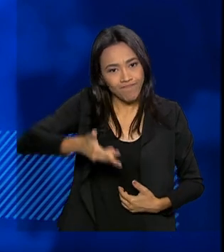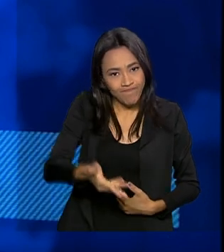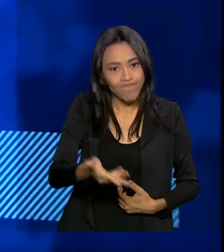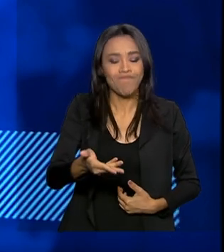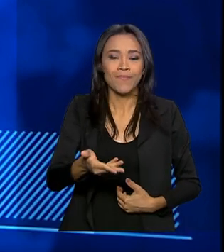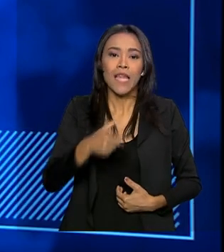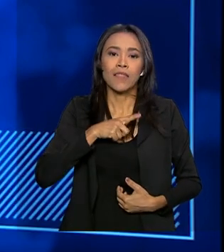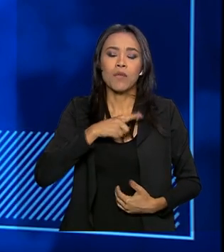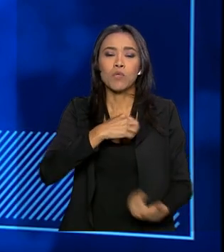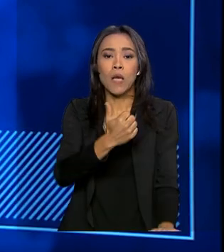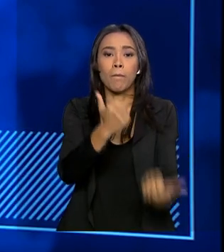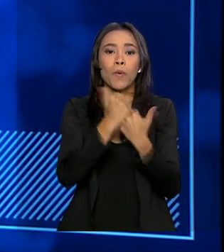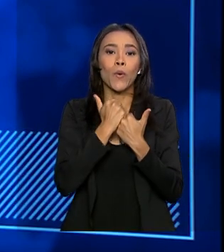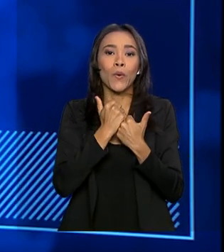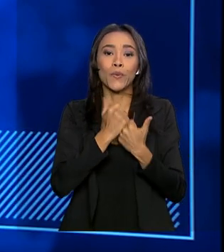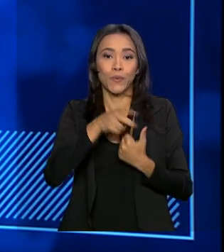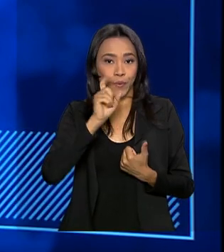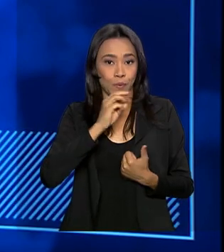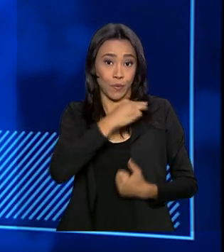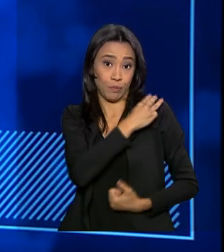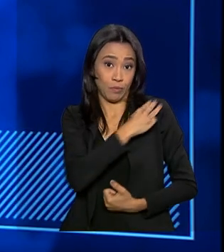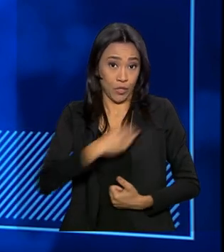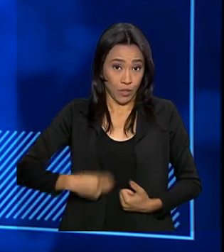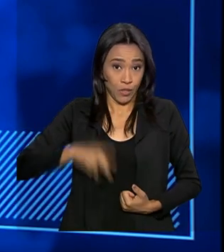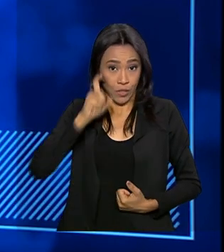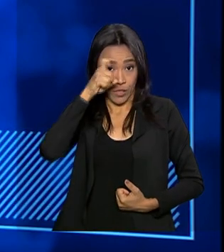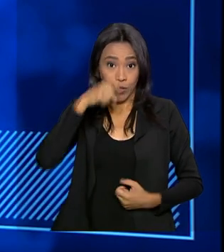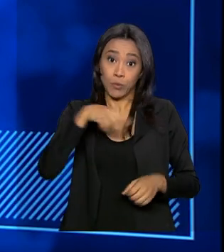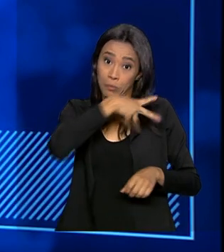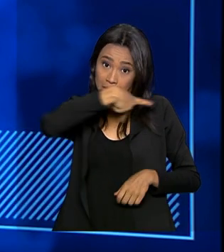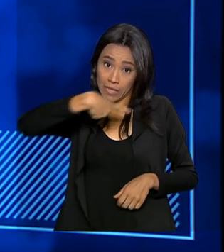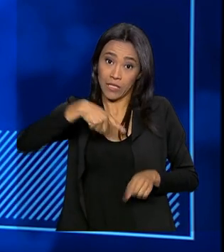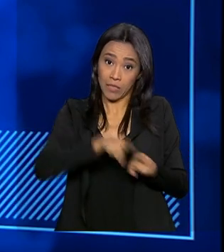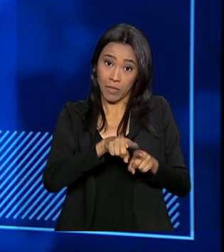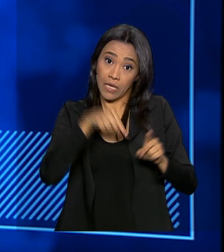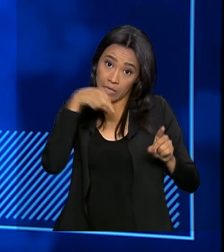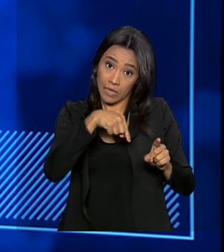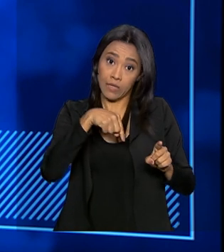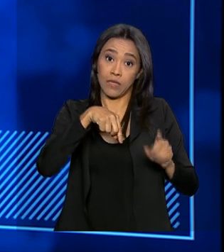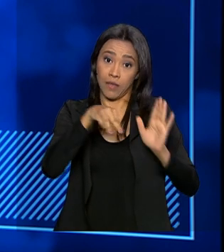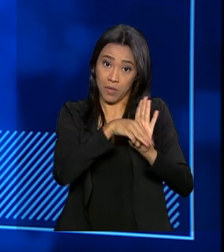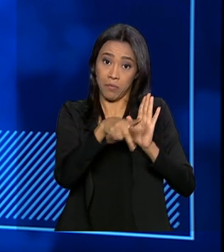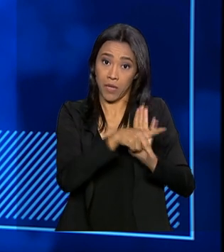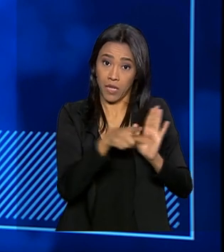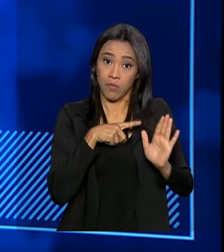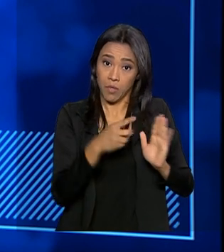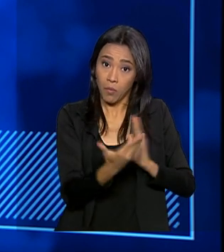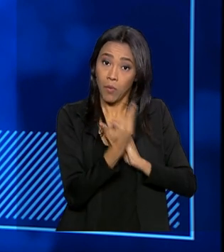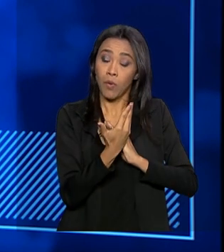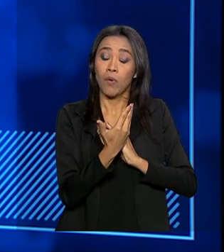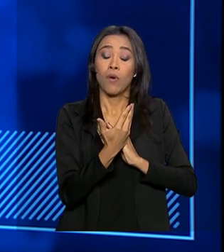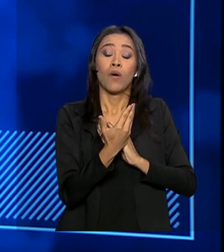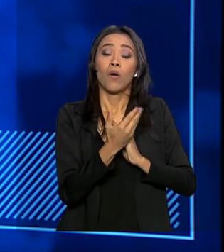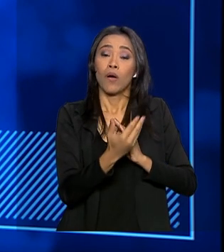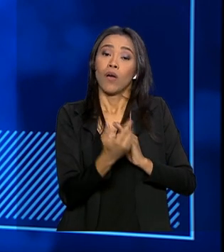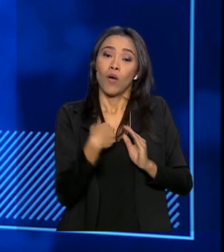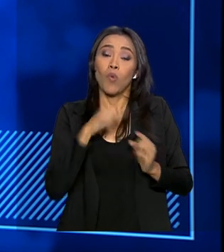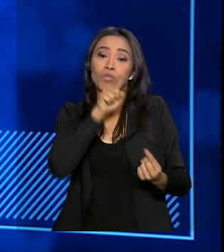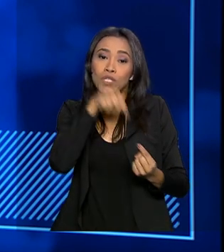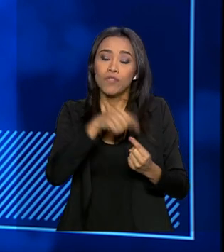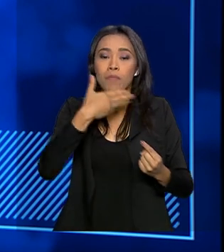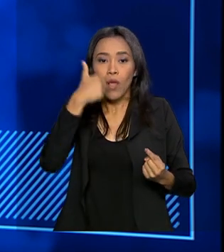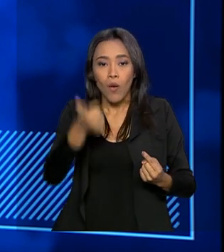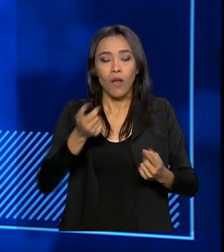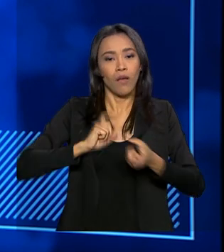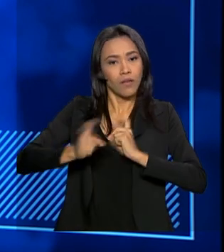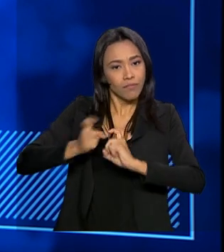com o apoio integral do ministro e do presidente da República com essa medida provisória, acredito que o objetivo realmente é melhorar essa